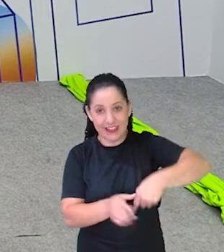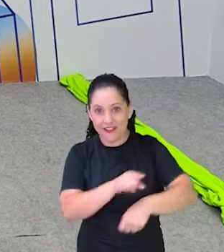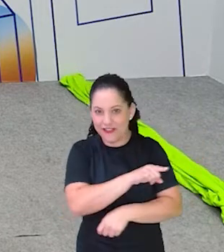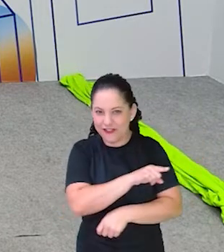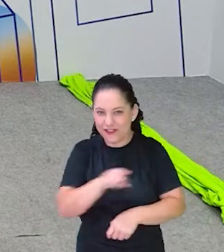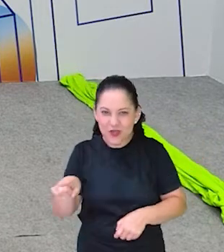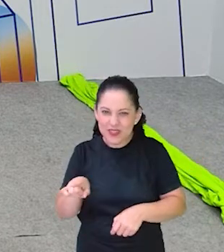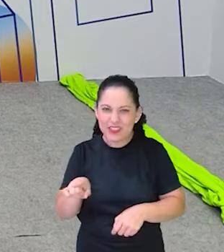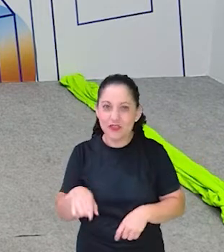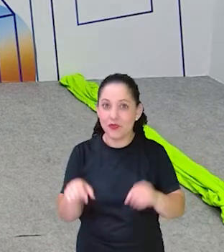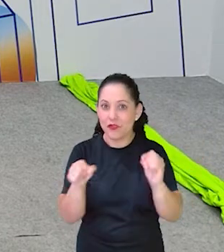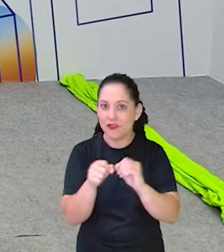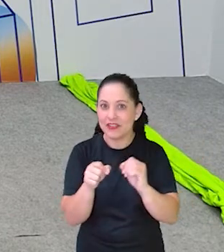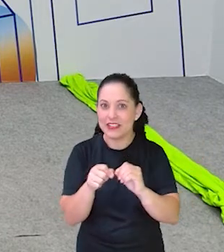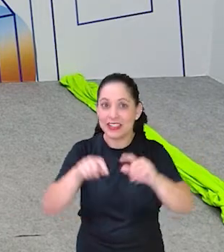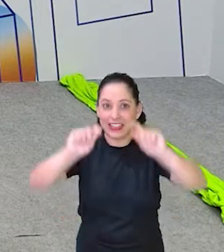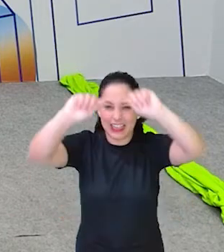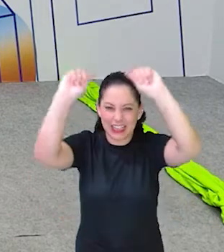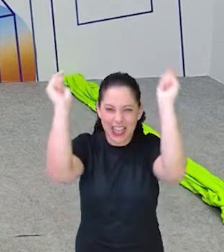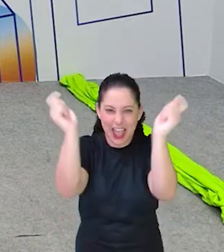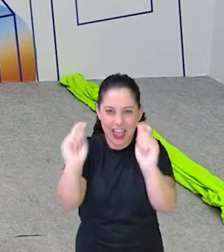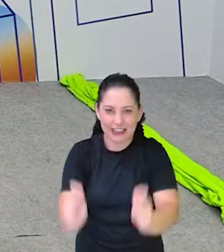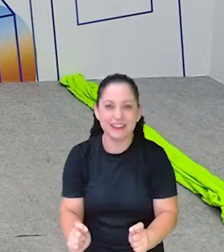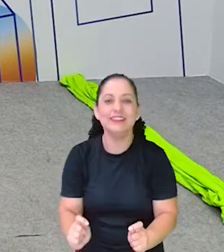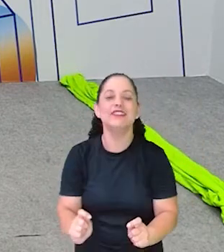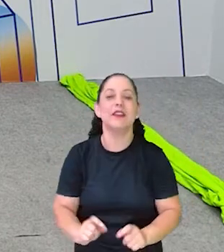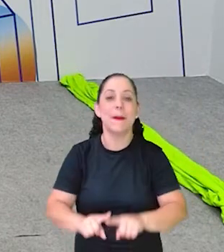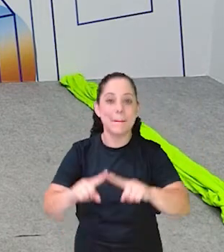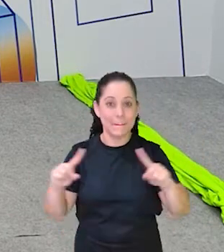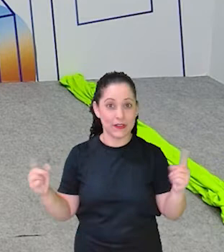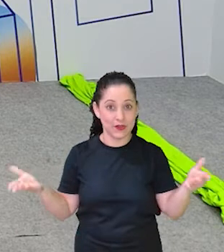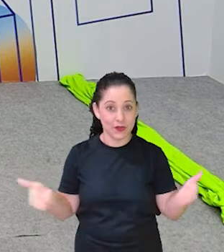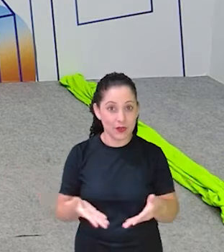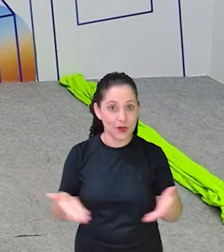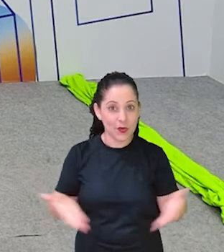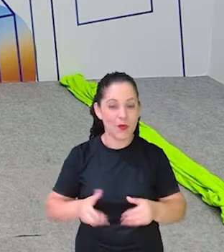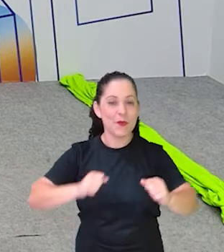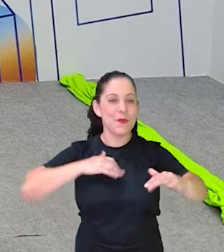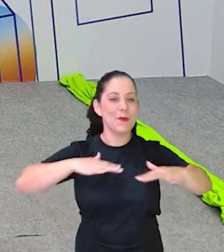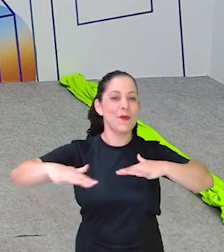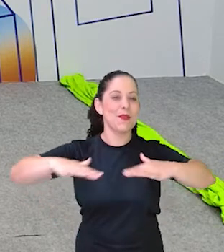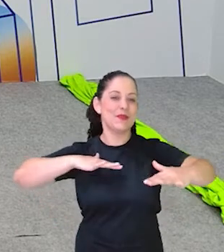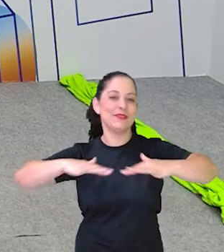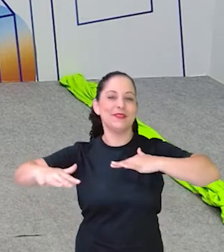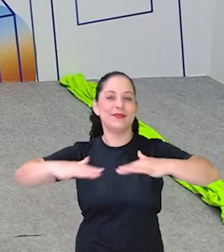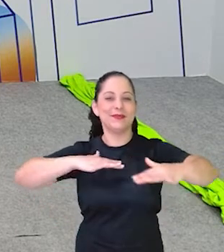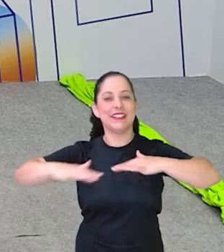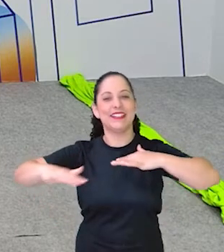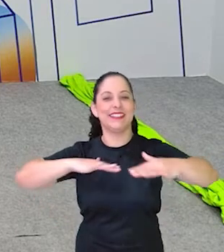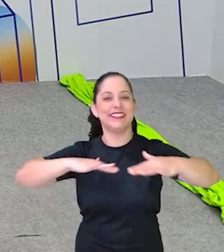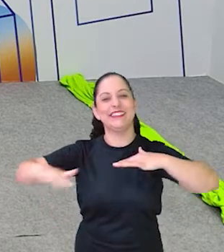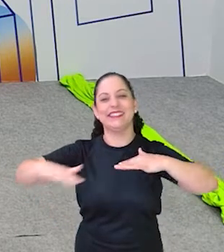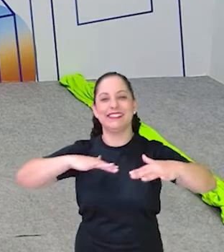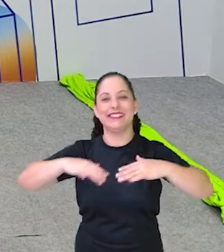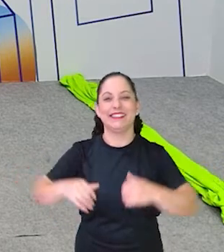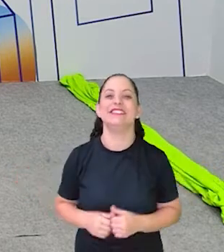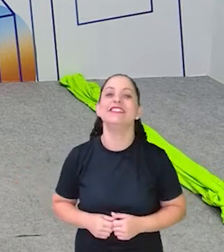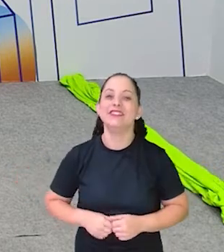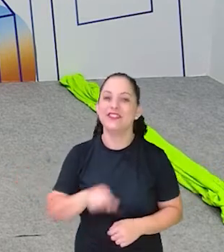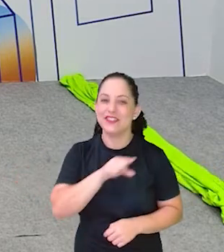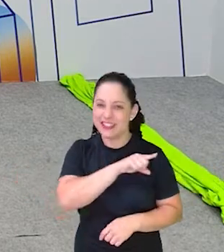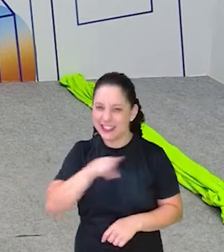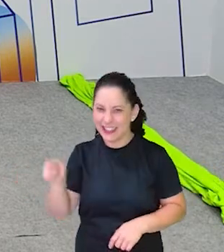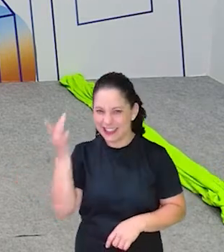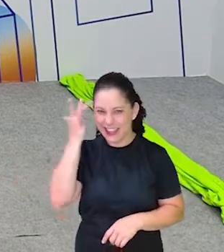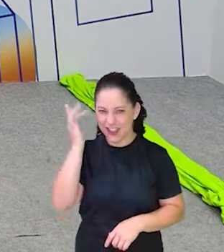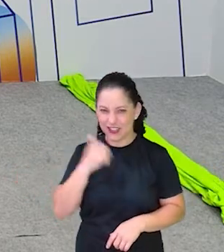lá no bloco de artes. Mas agora é a hora do movimento! Vocês